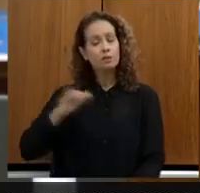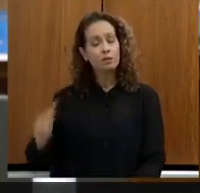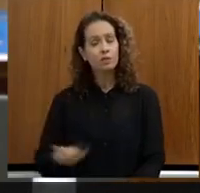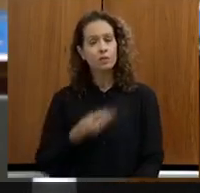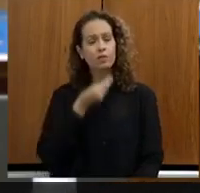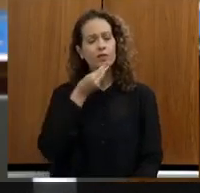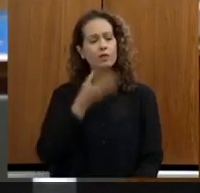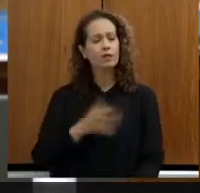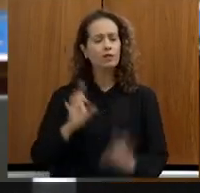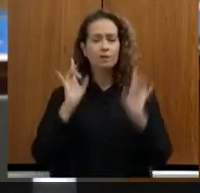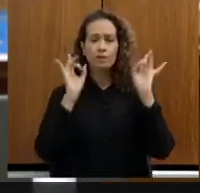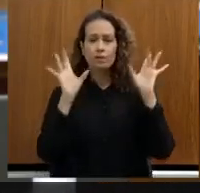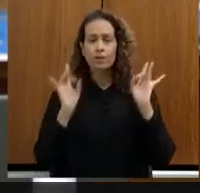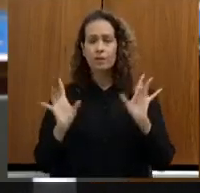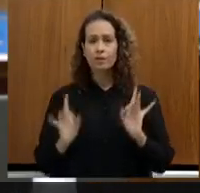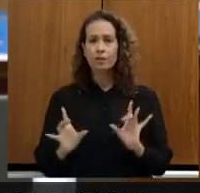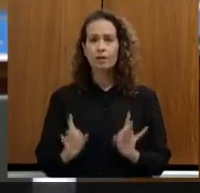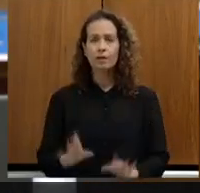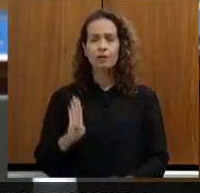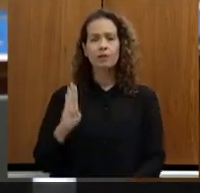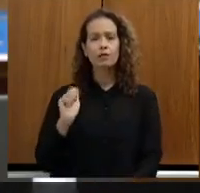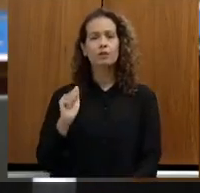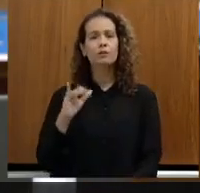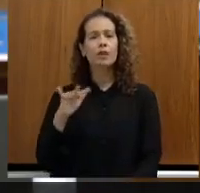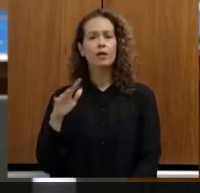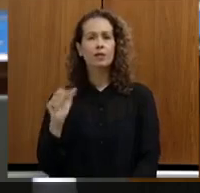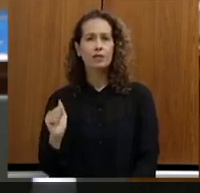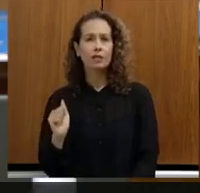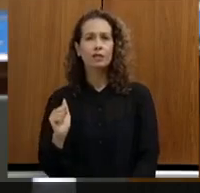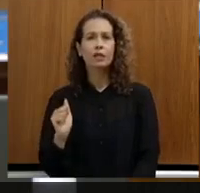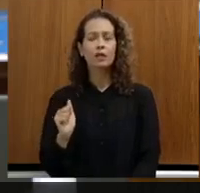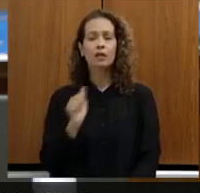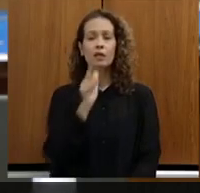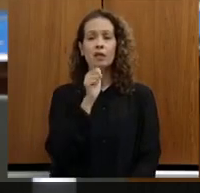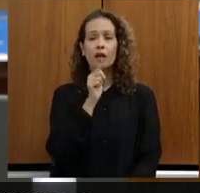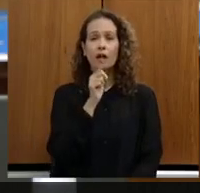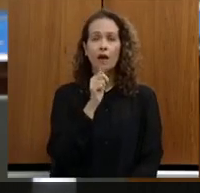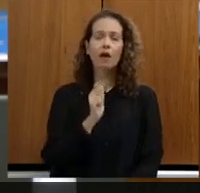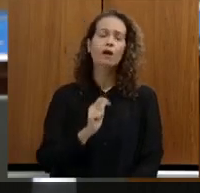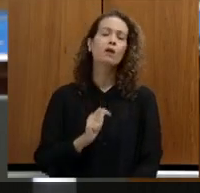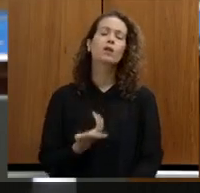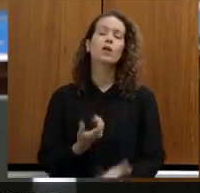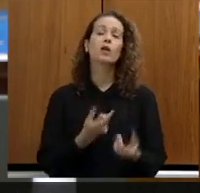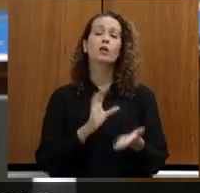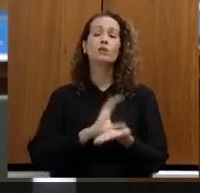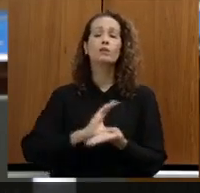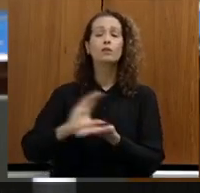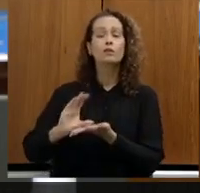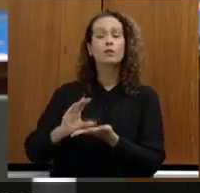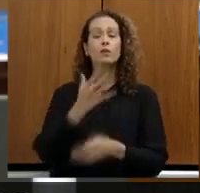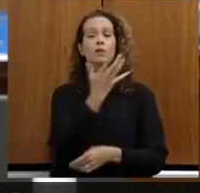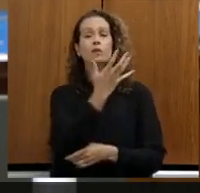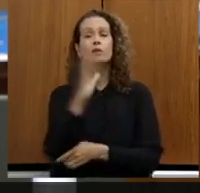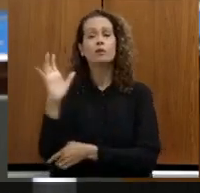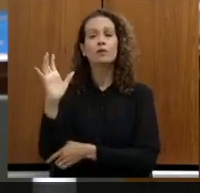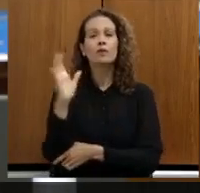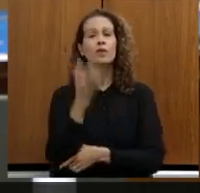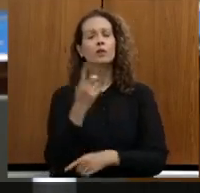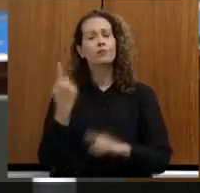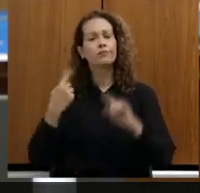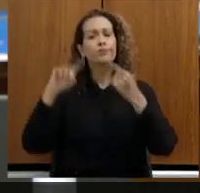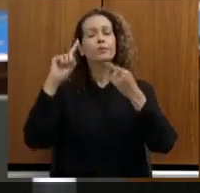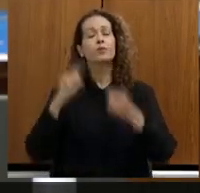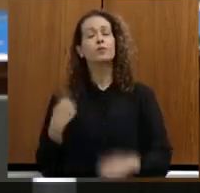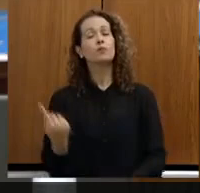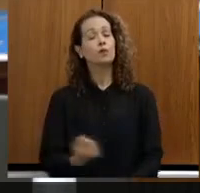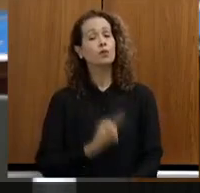na recuperação da bacia hidrográfica, recursos para restauração florestal que já existiam no TETAC e agora nós estamos